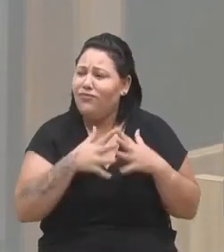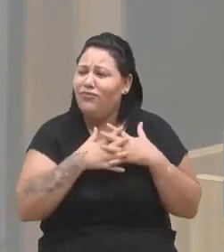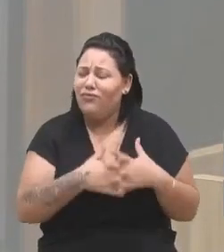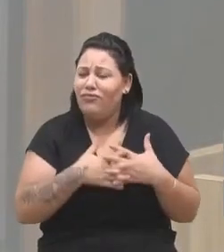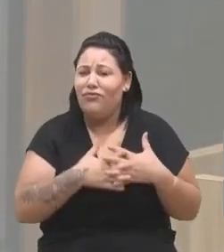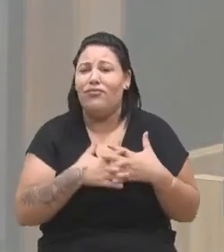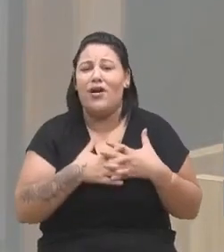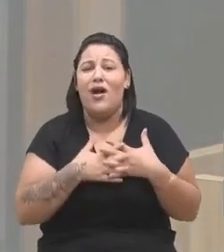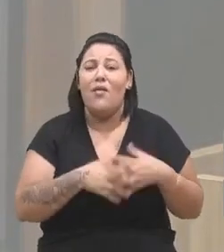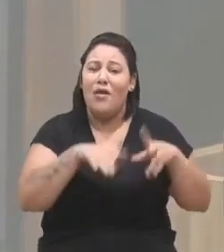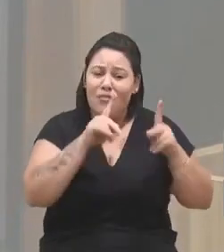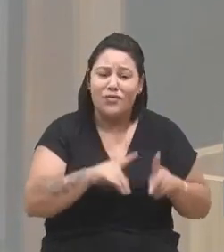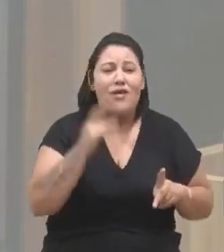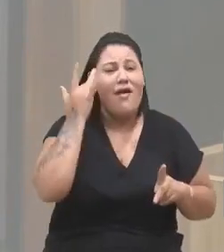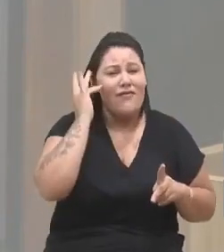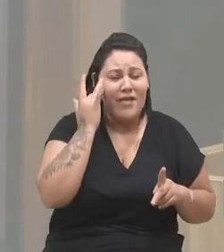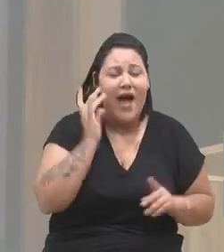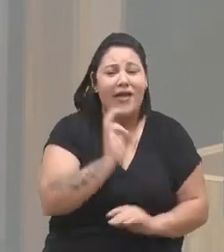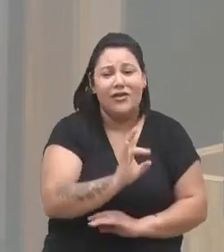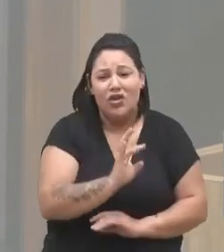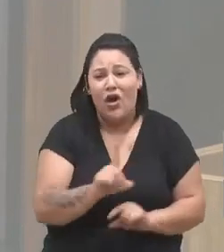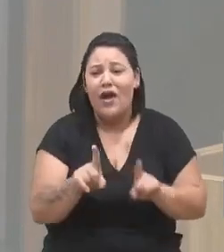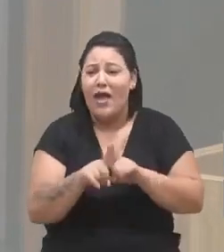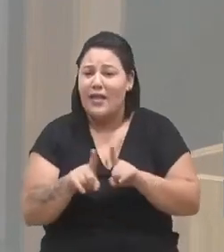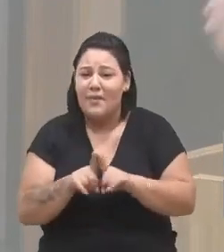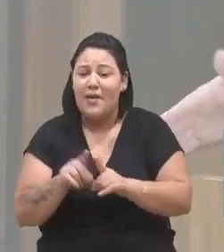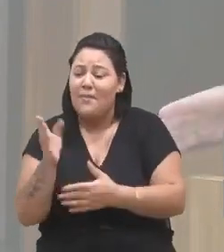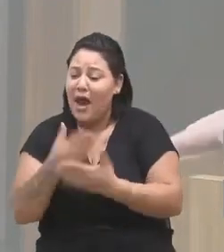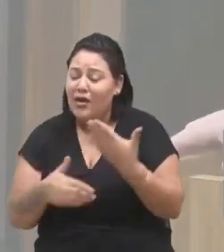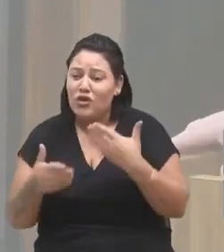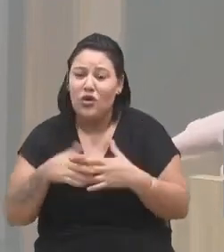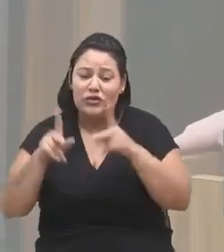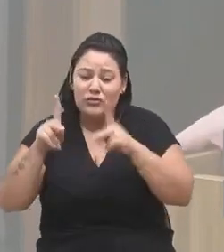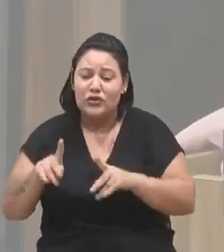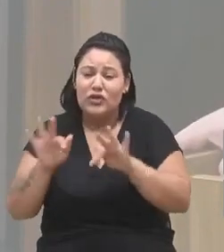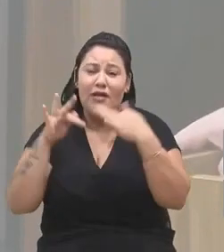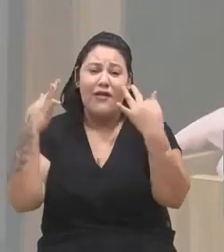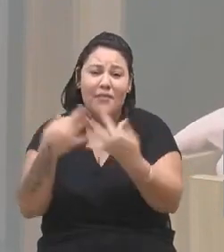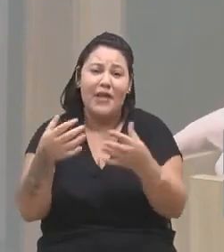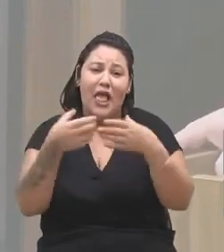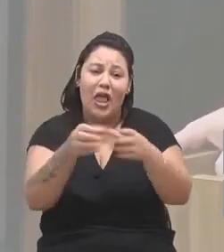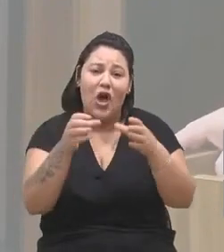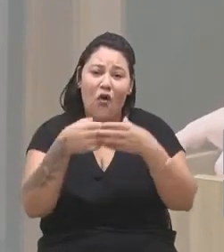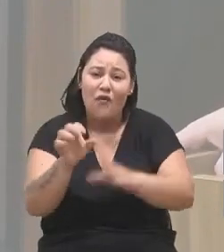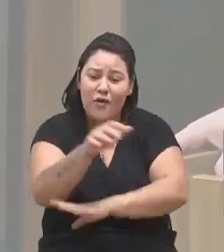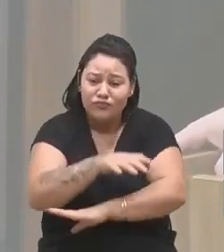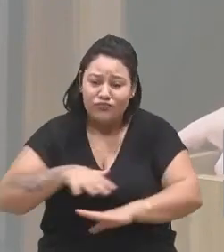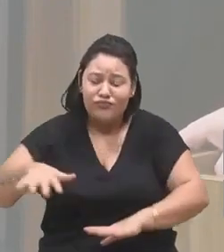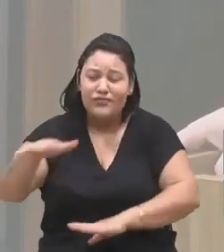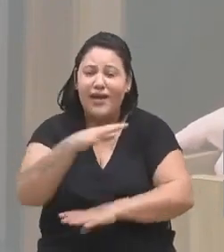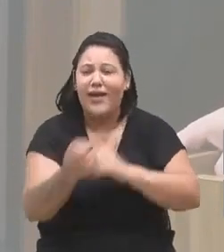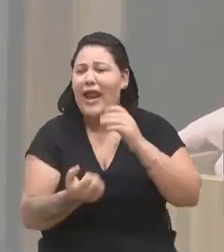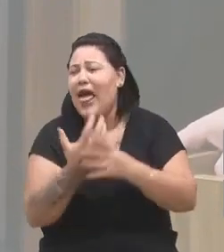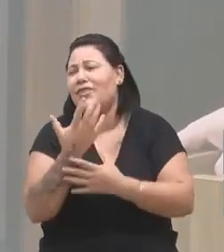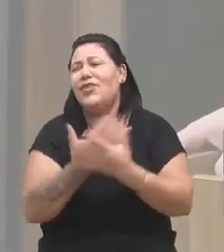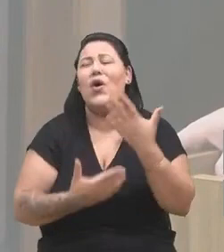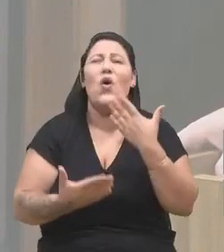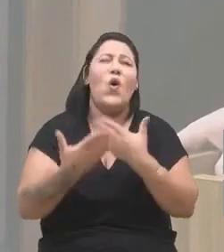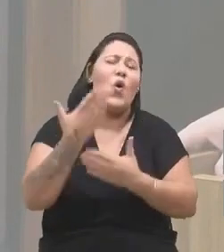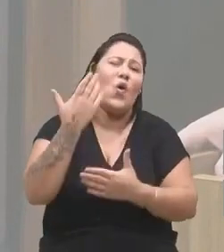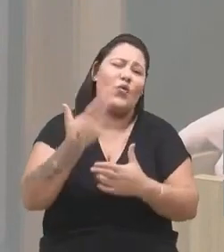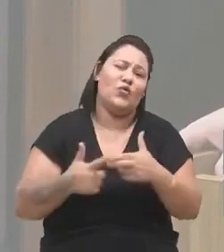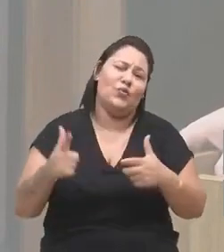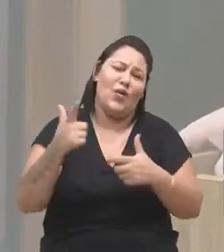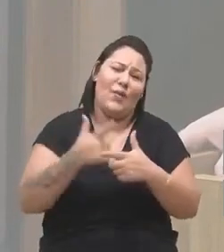usuária de drogas, mas, sim, para toda a sua família. Gera todo um transtorno que